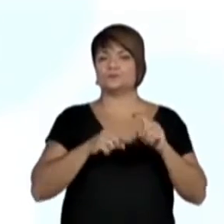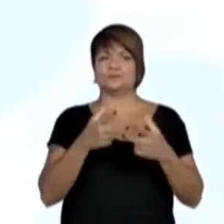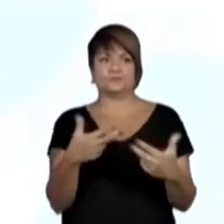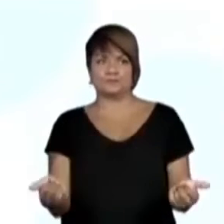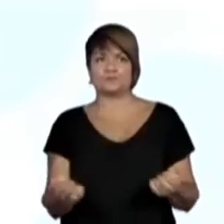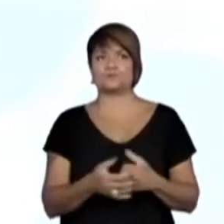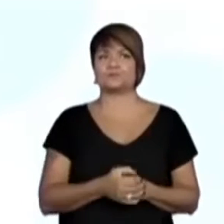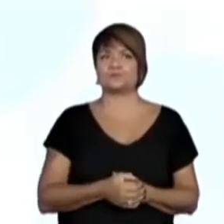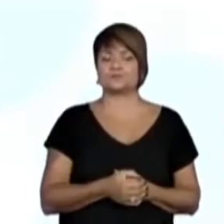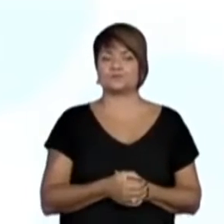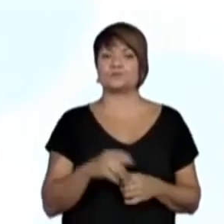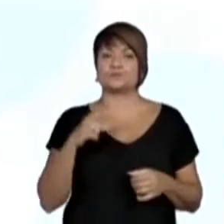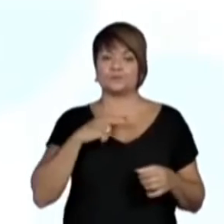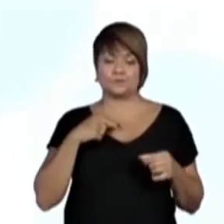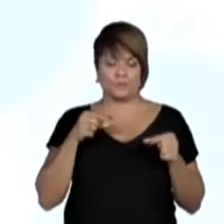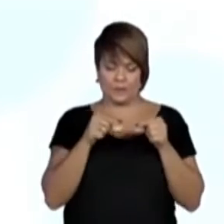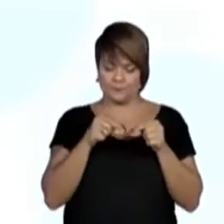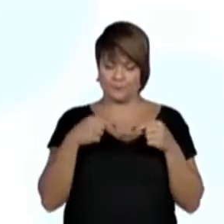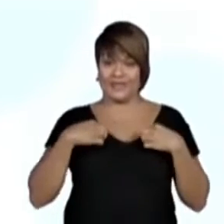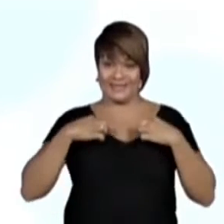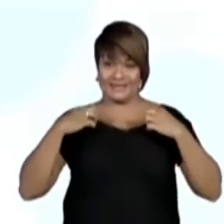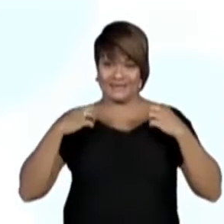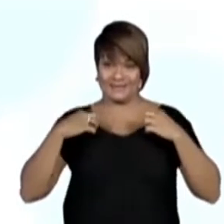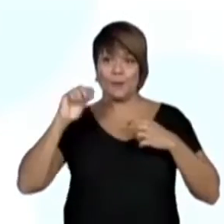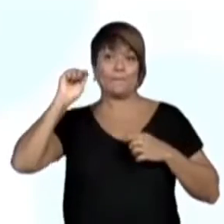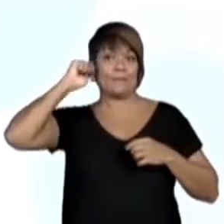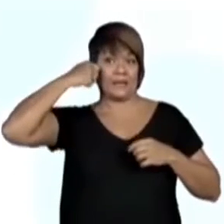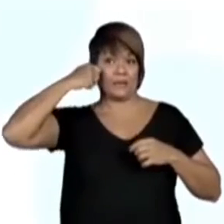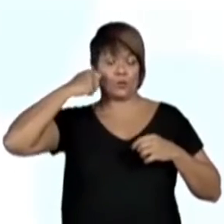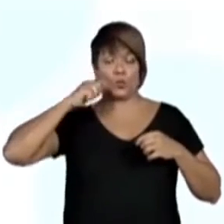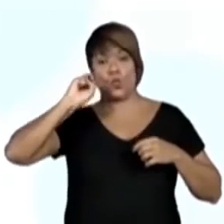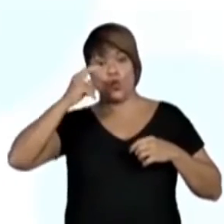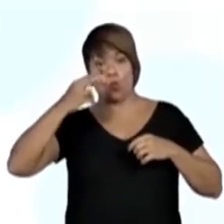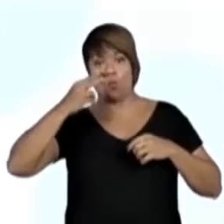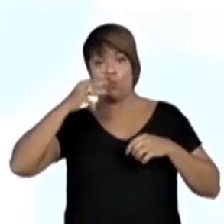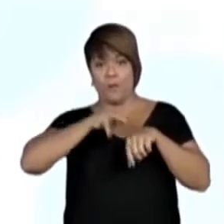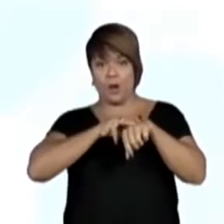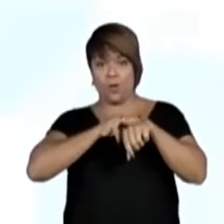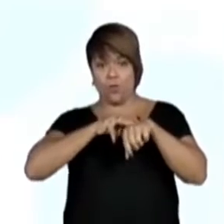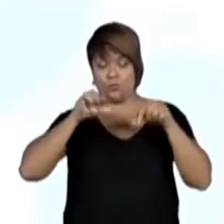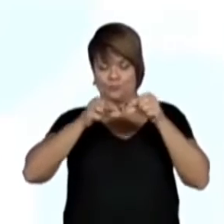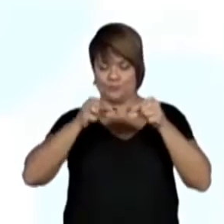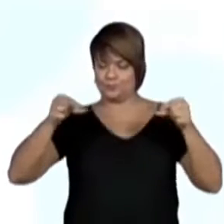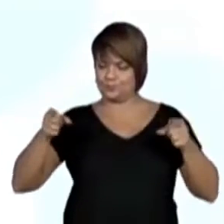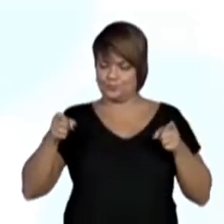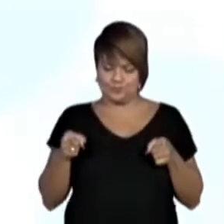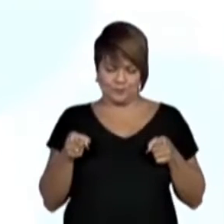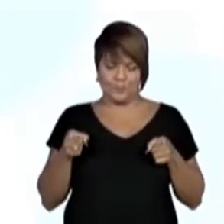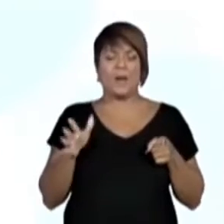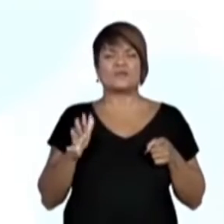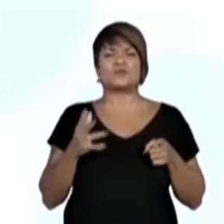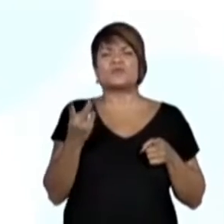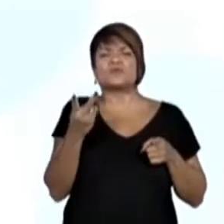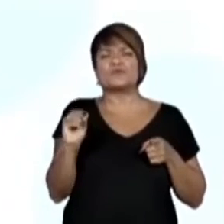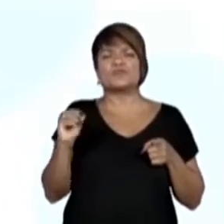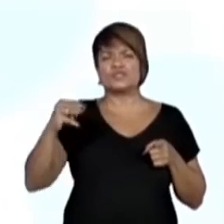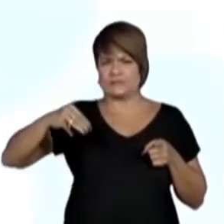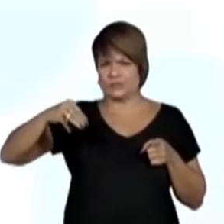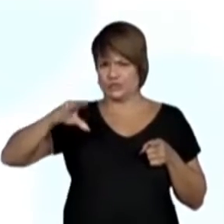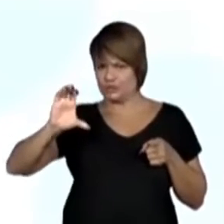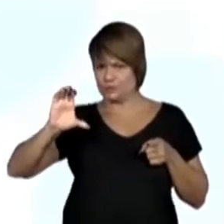Uma tira maior de tecido preto ou marrom com cerca de 20 centímetros.